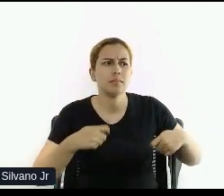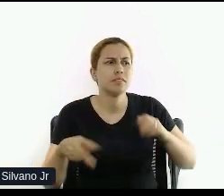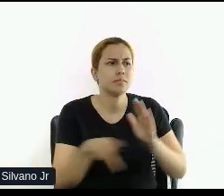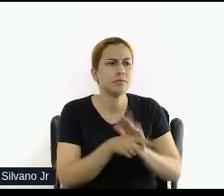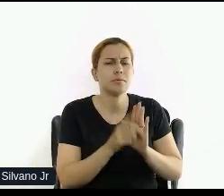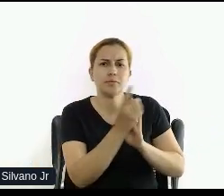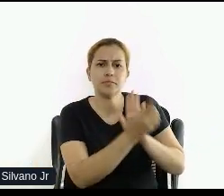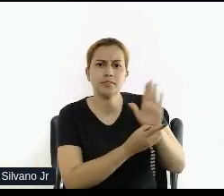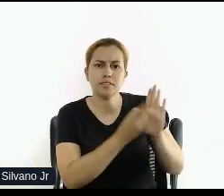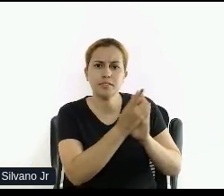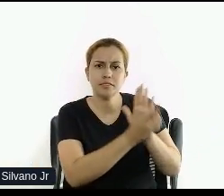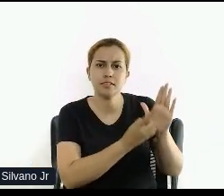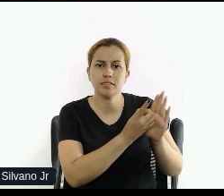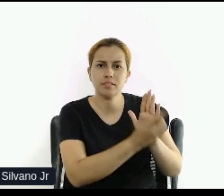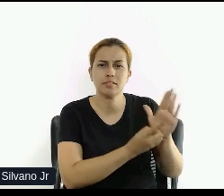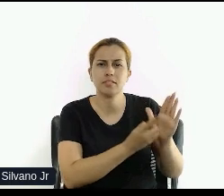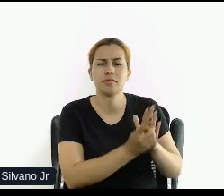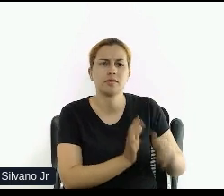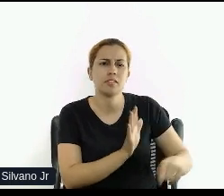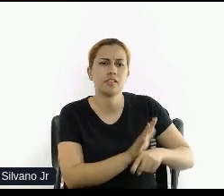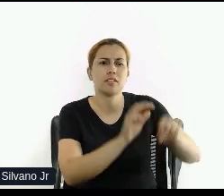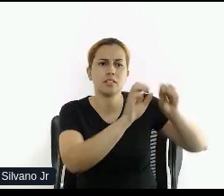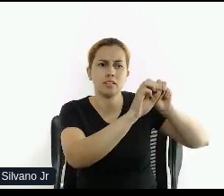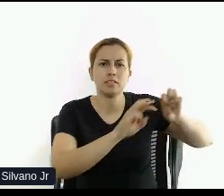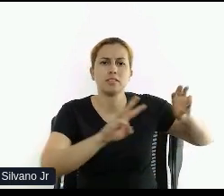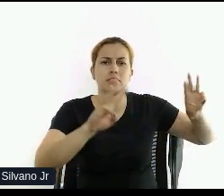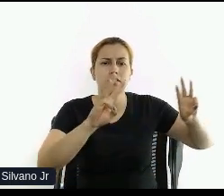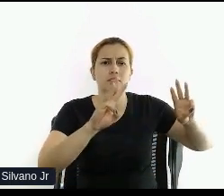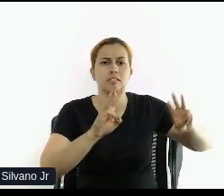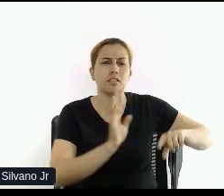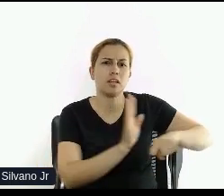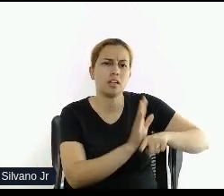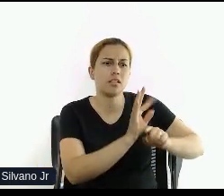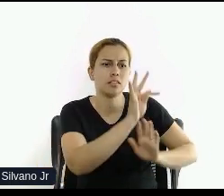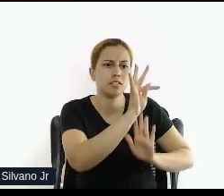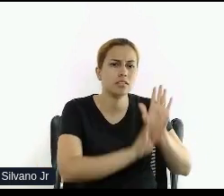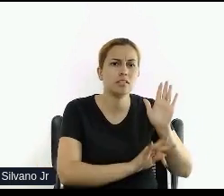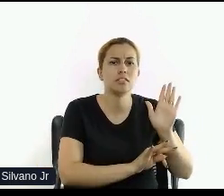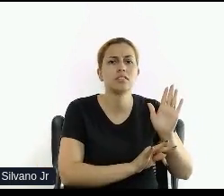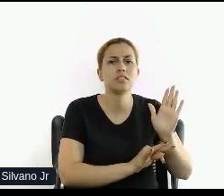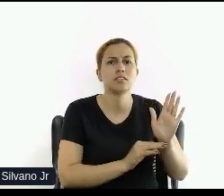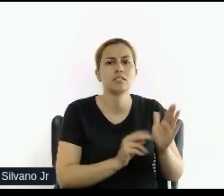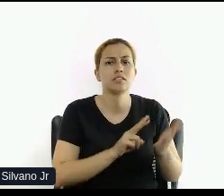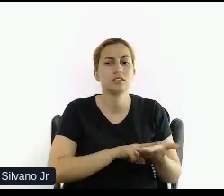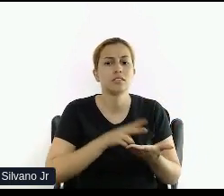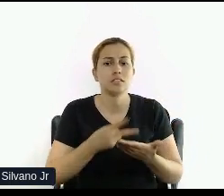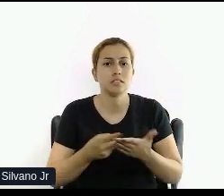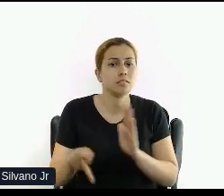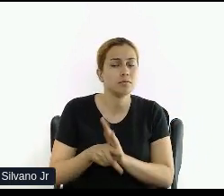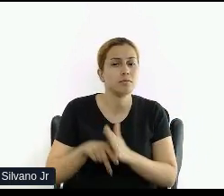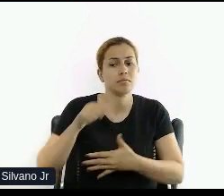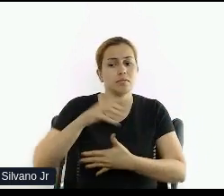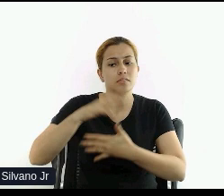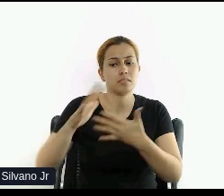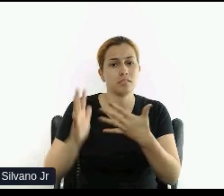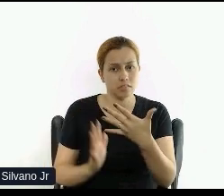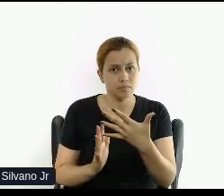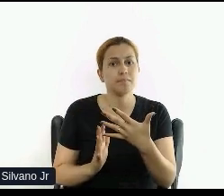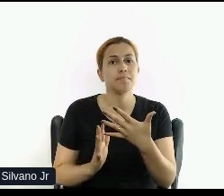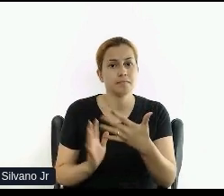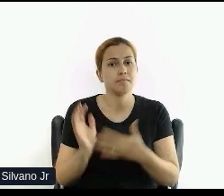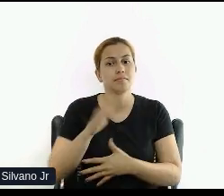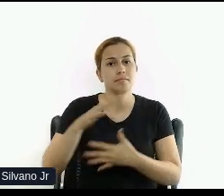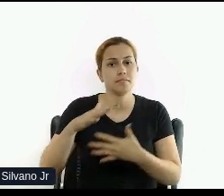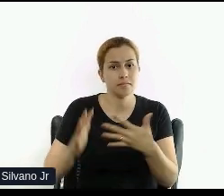Então, é uma ferramenta para sites que acessibiliza o conteúdo de textos para a língua brasileira de sinais. Então, é um plugin que é